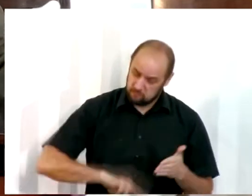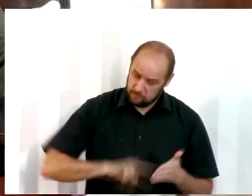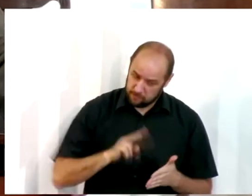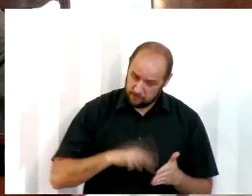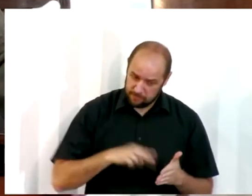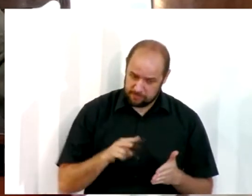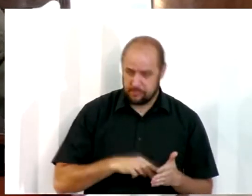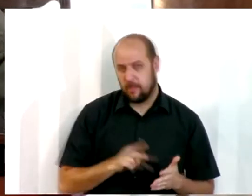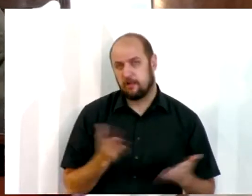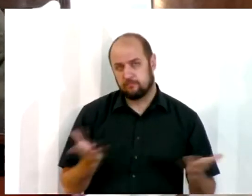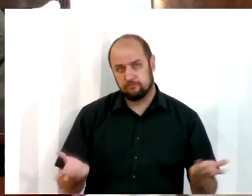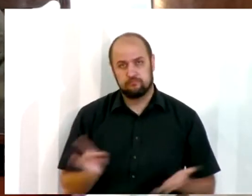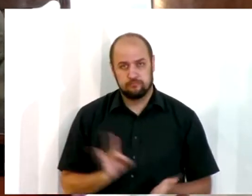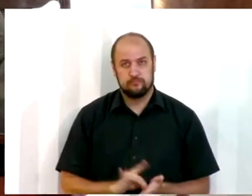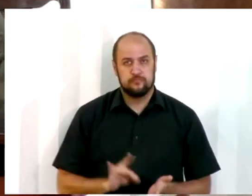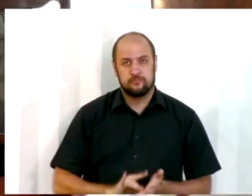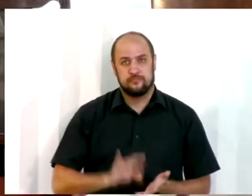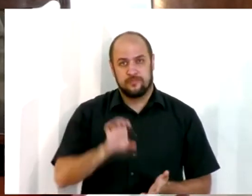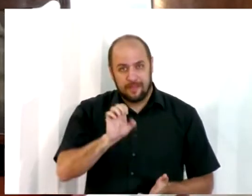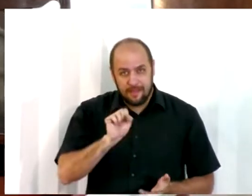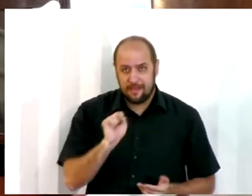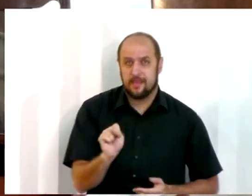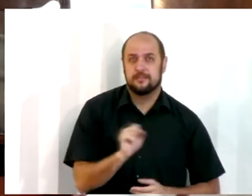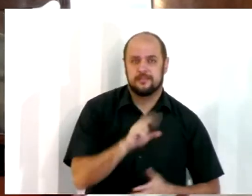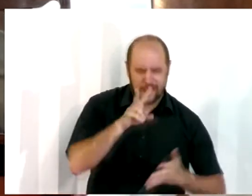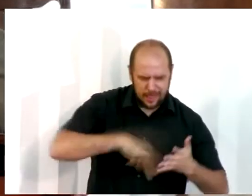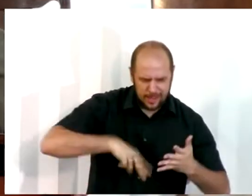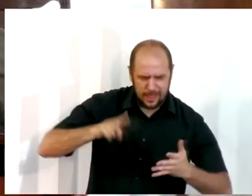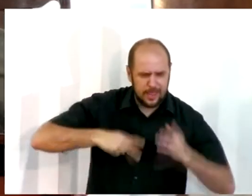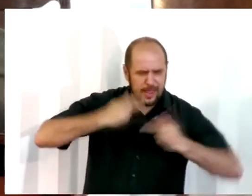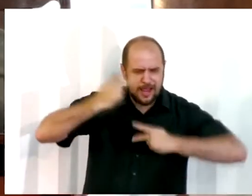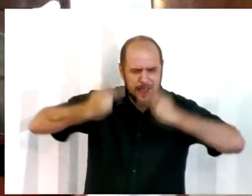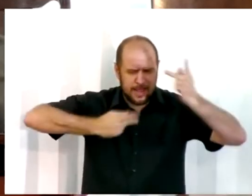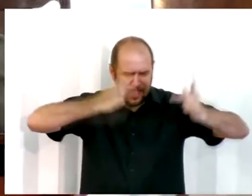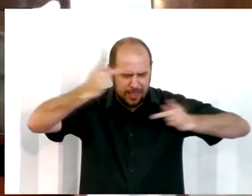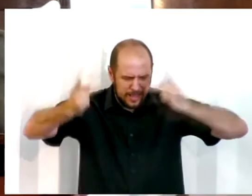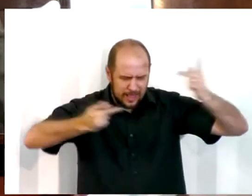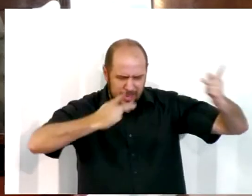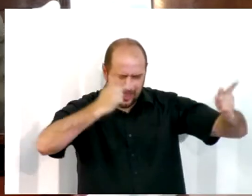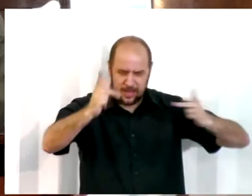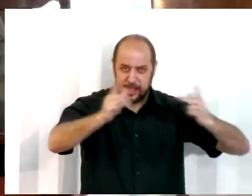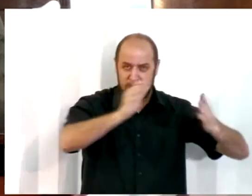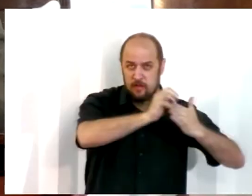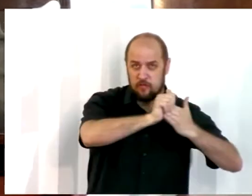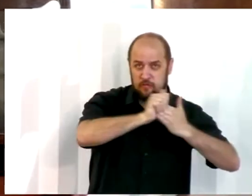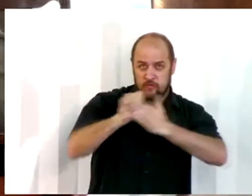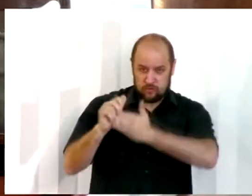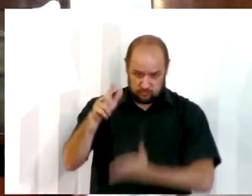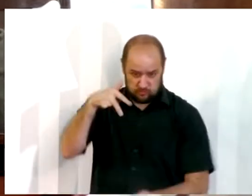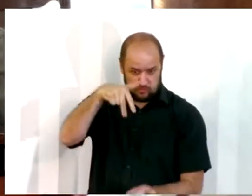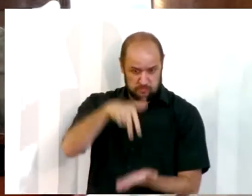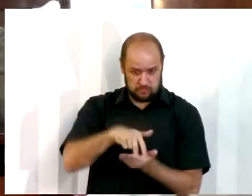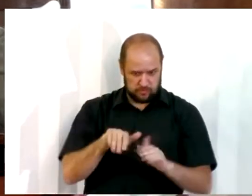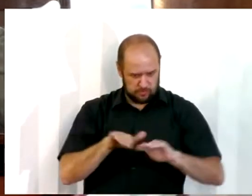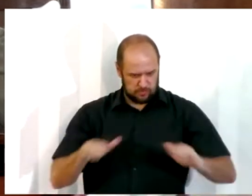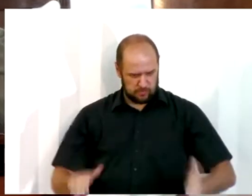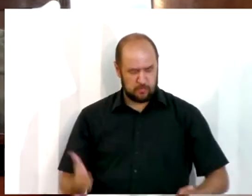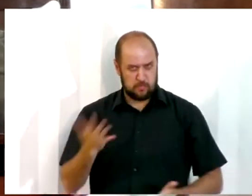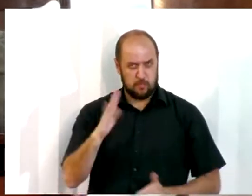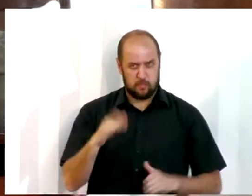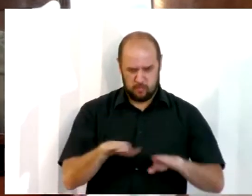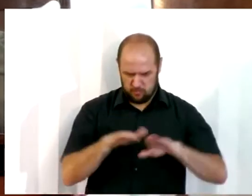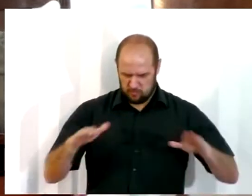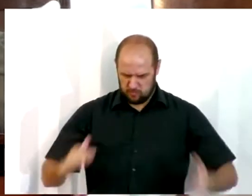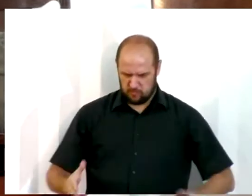então, e na verdade, Esdras é que proferirá a leitura. Ele será o dirigente. Ele está no púlpito. Ele vai ler a